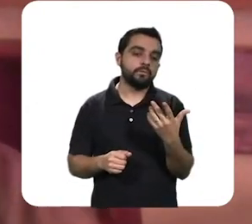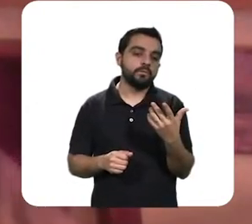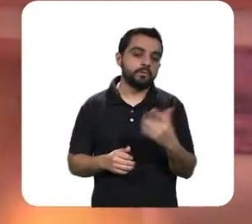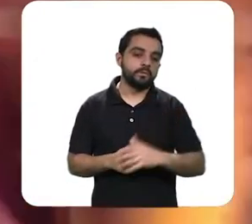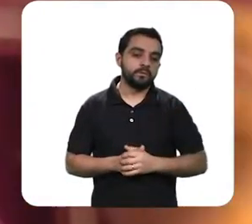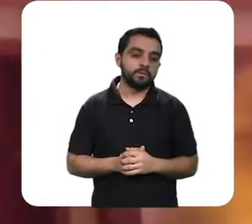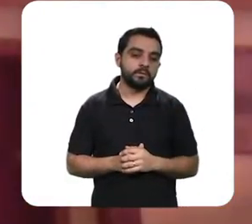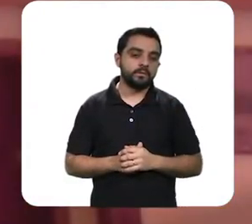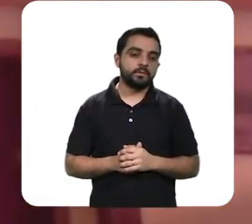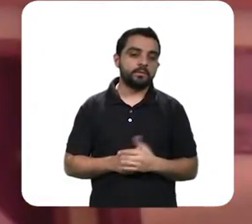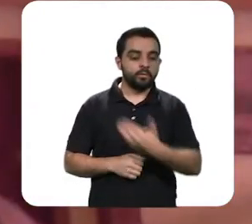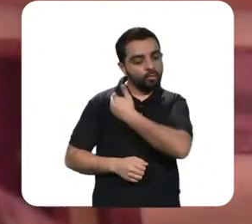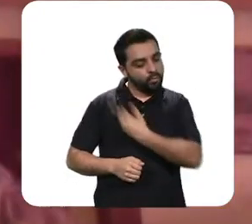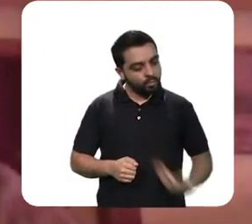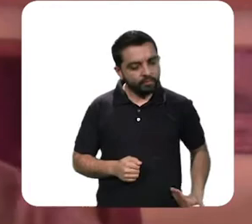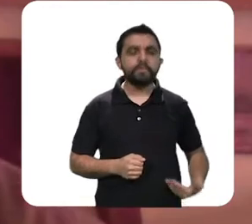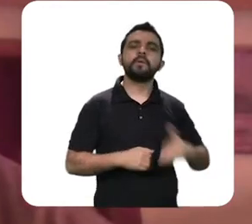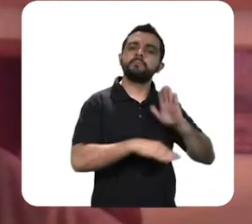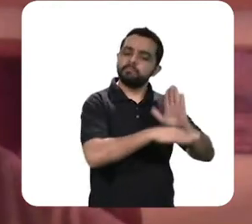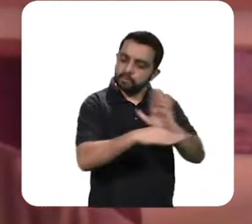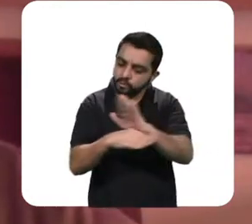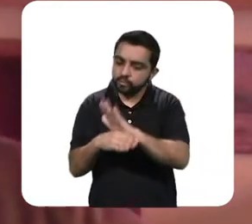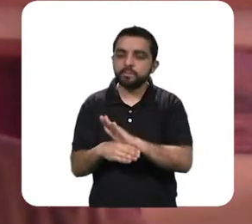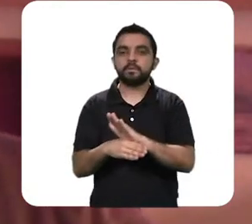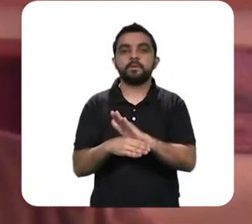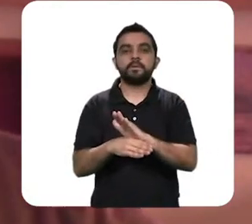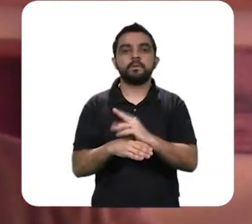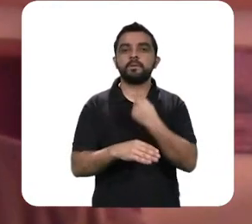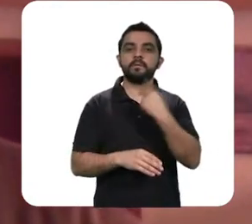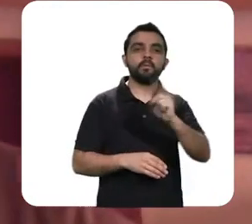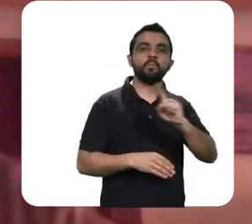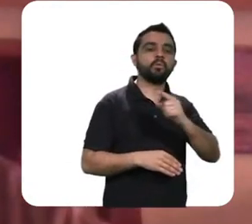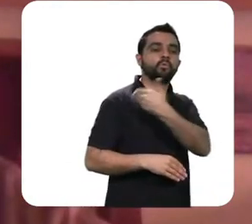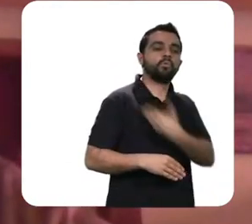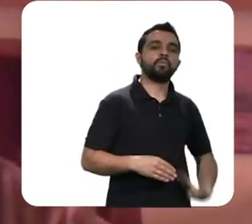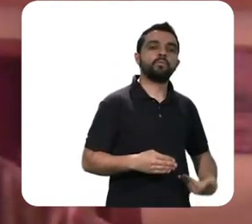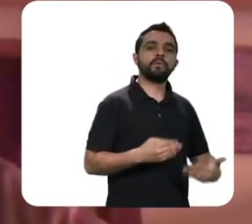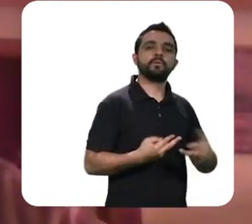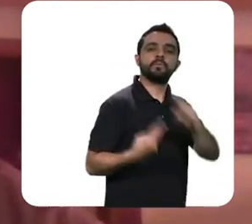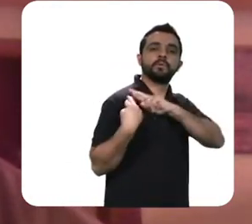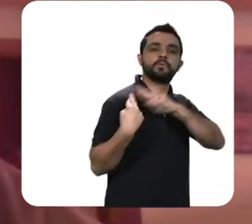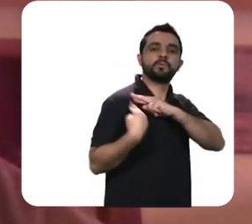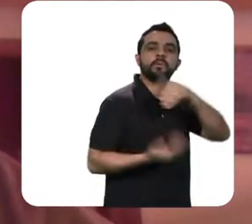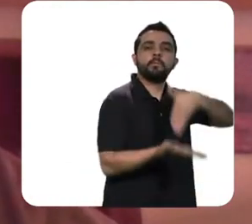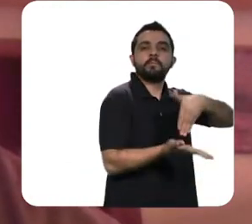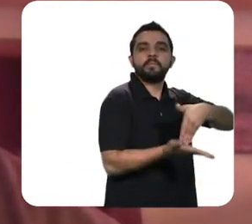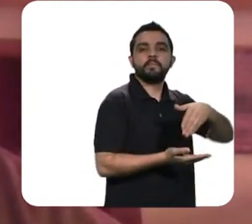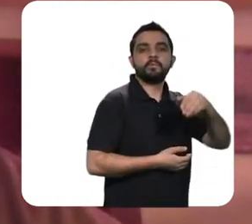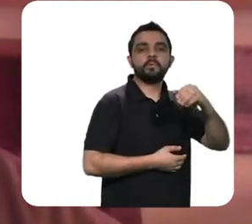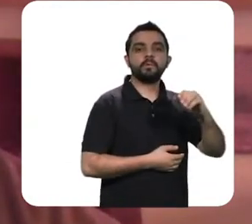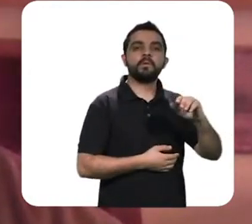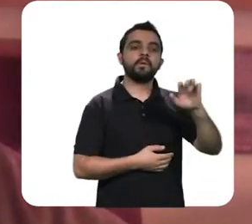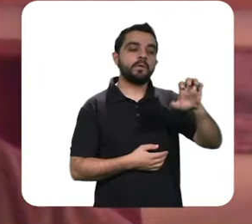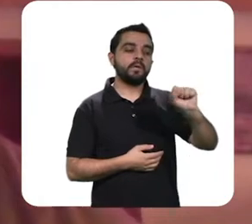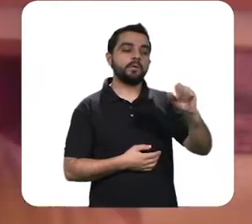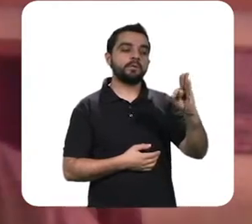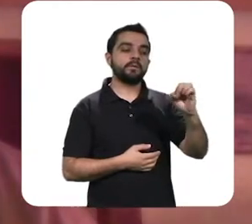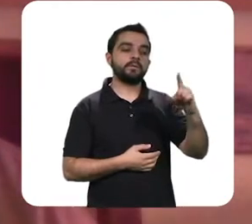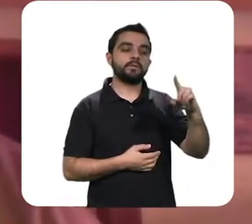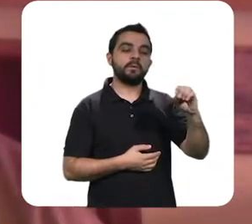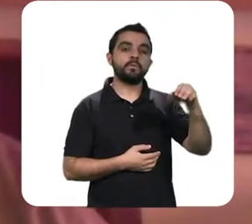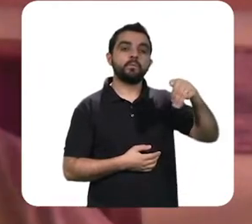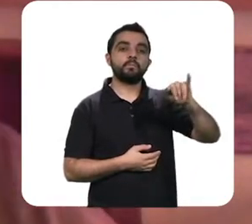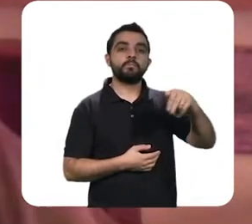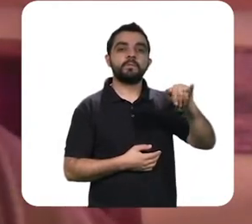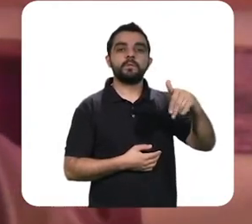o projeto do estado mínimo e retornarmos aquilo que é o nosso verdadeiro projeto nacional que é a nossa constituição mas a